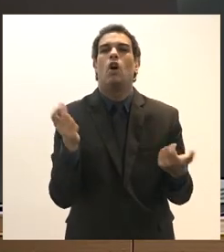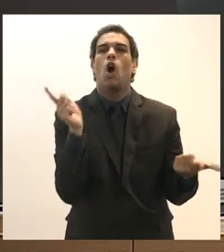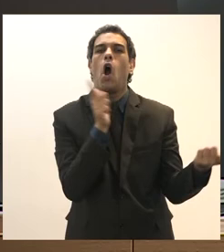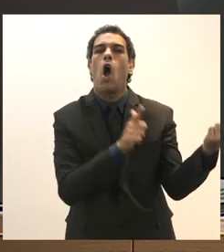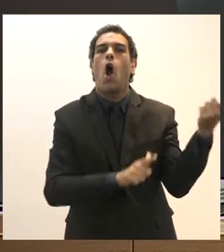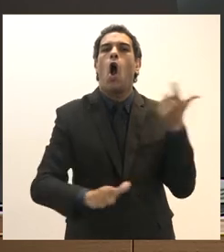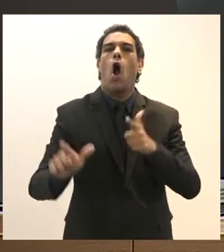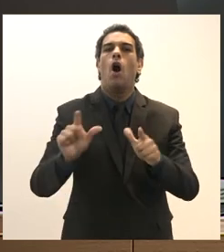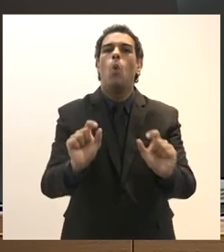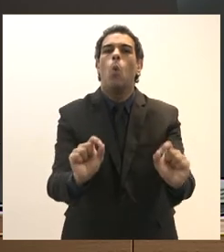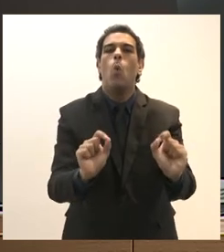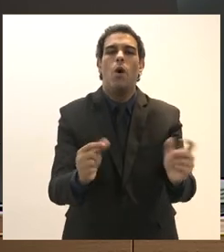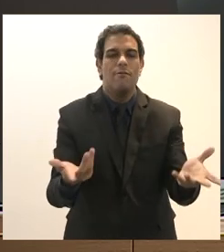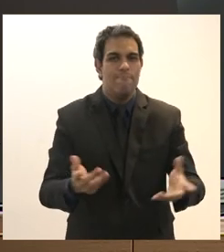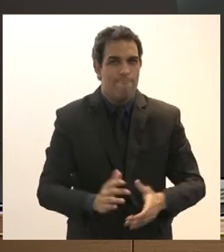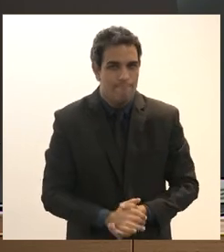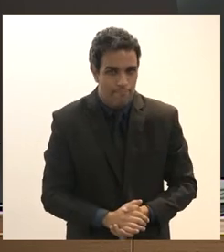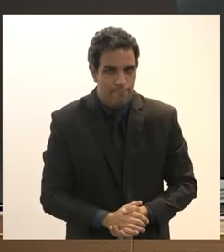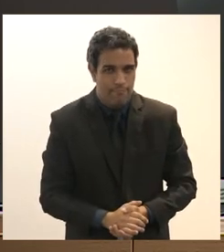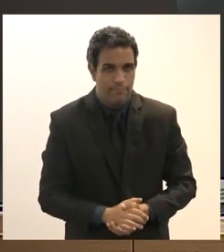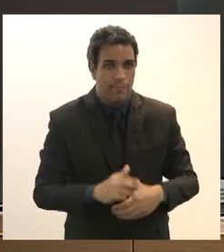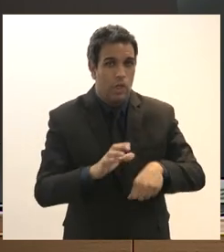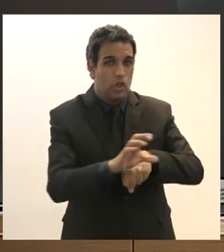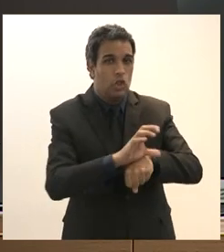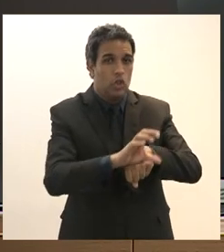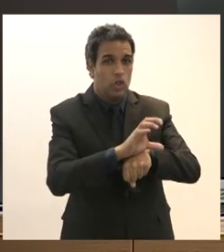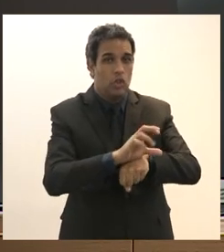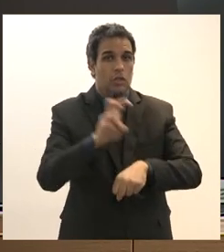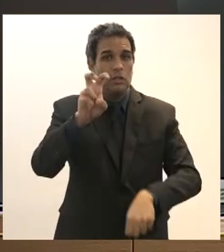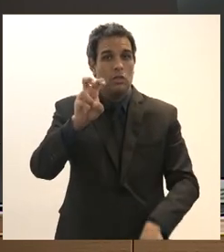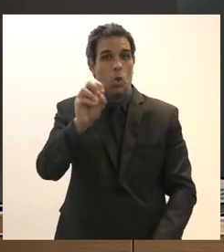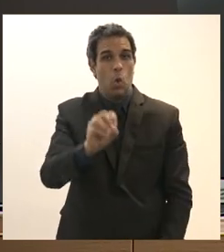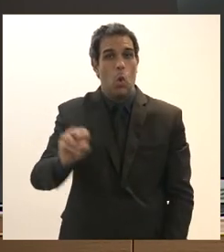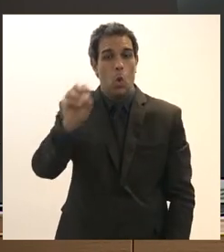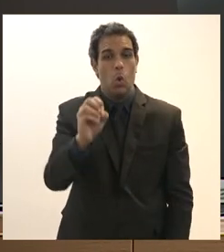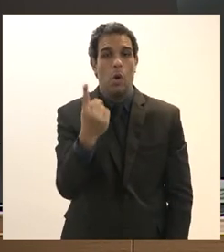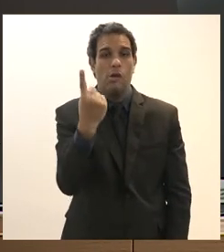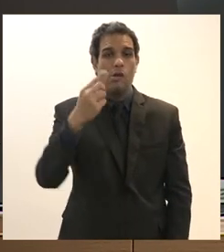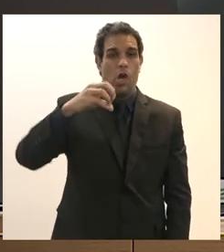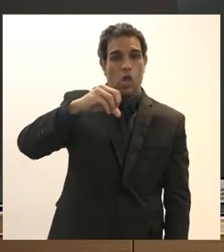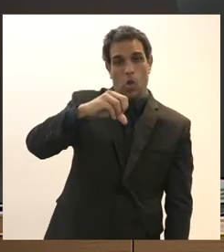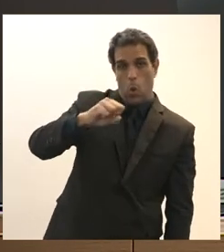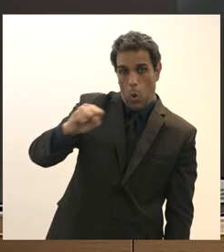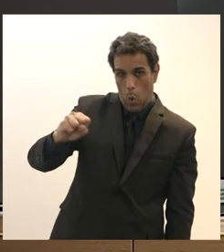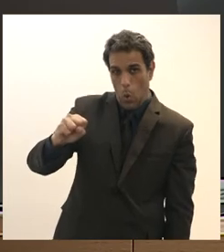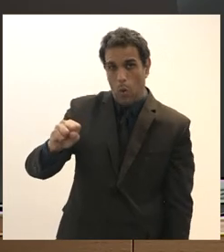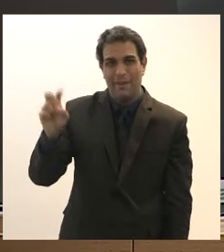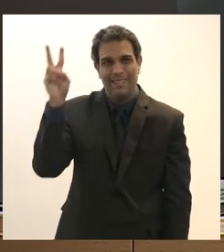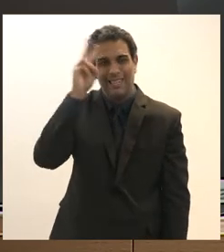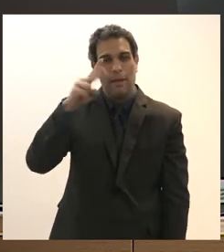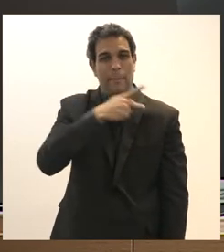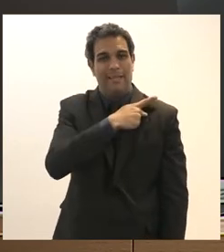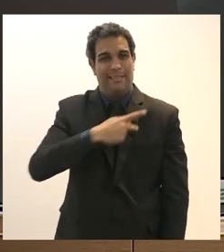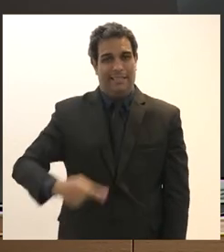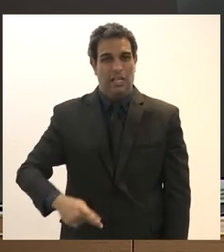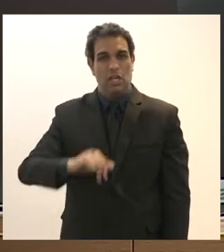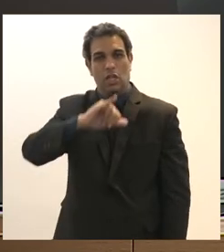implementação da Constituição de 5 de outubro de 88 o presidente José Sarney